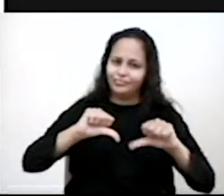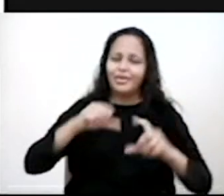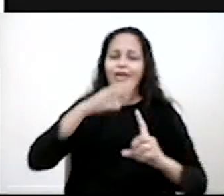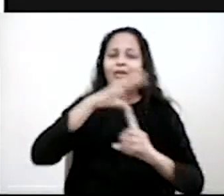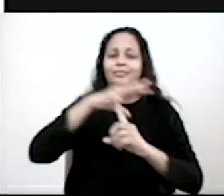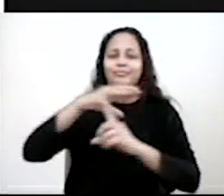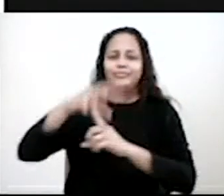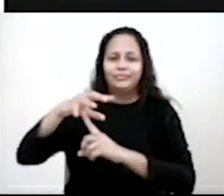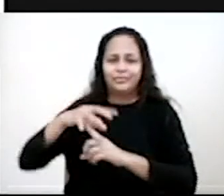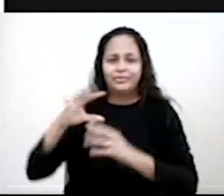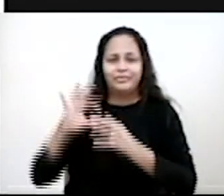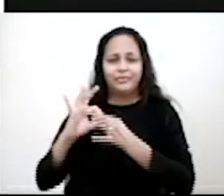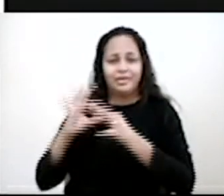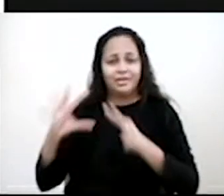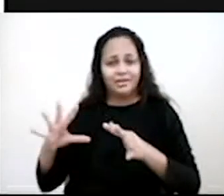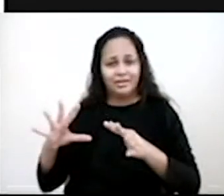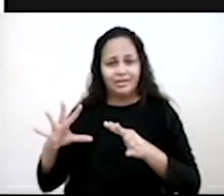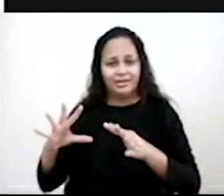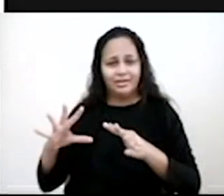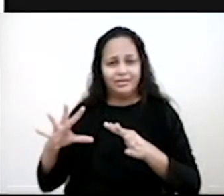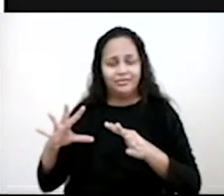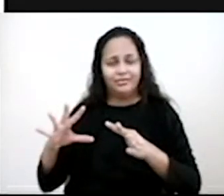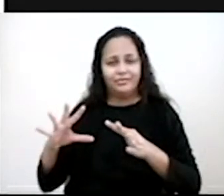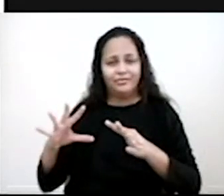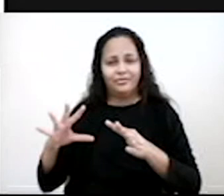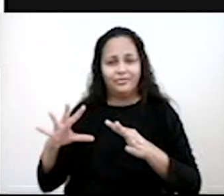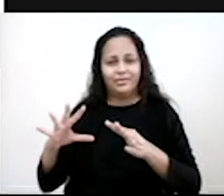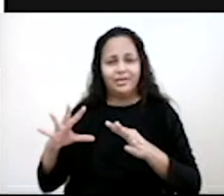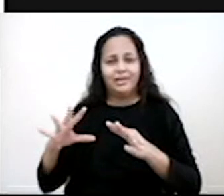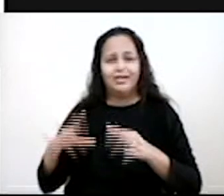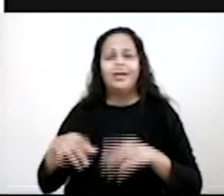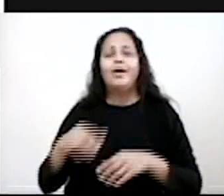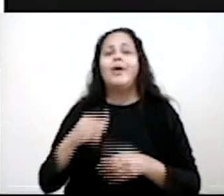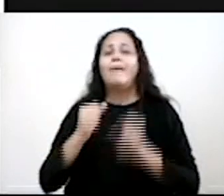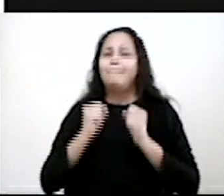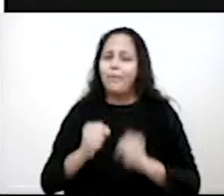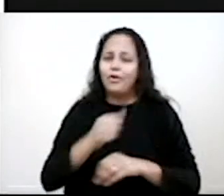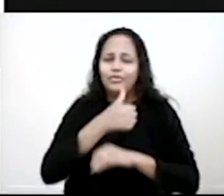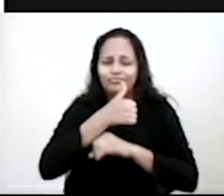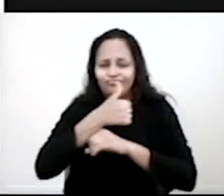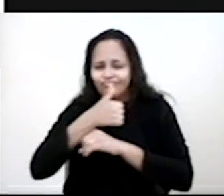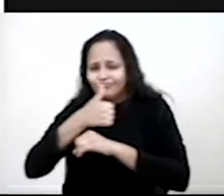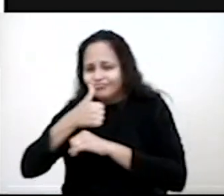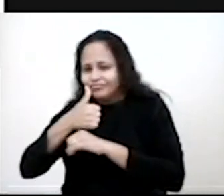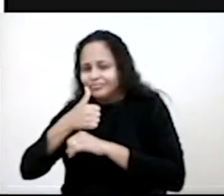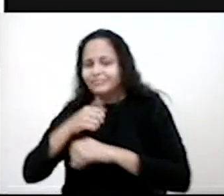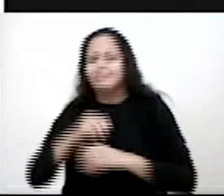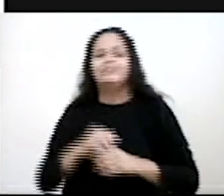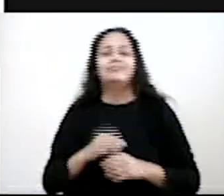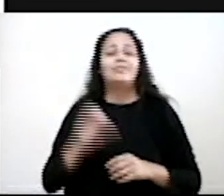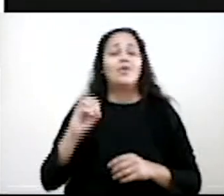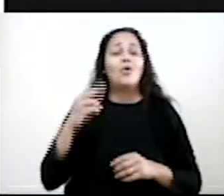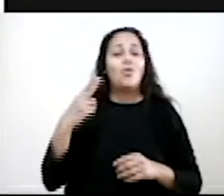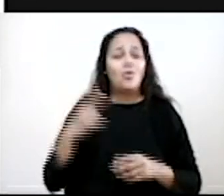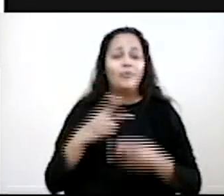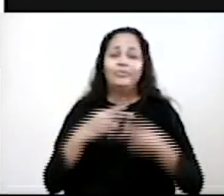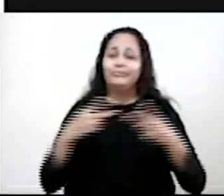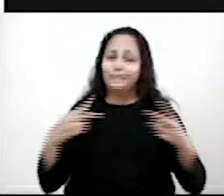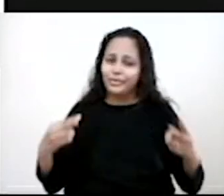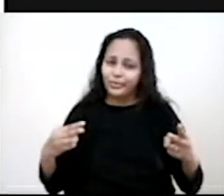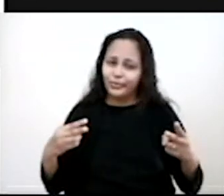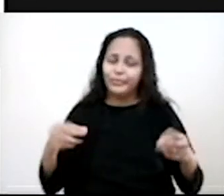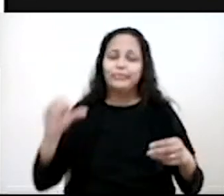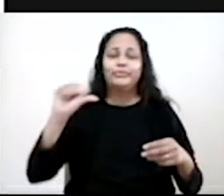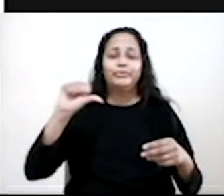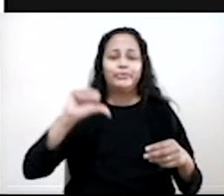por exemplo, numa feira livre, ficar exposto a pessoas que vão oferecer droga, ou qualquer outra coisa nesse sentido.